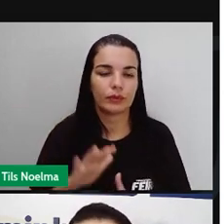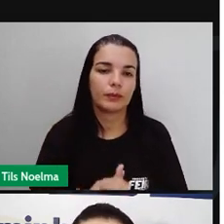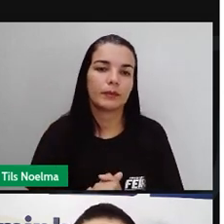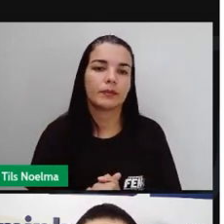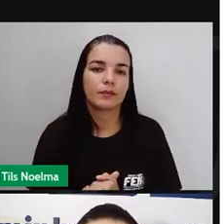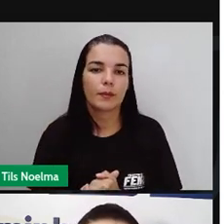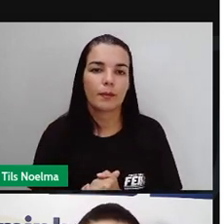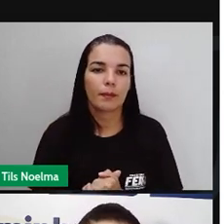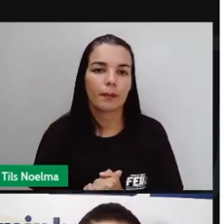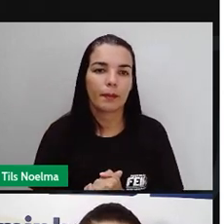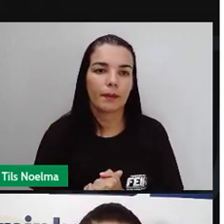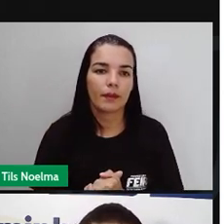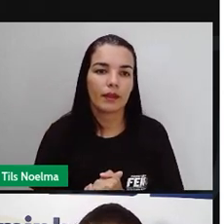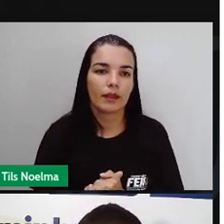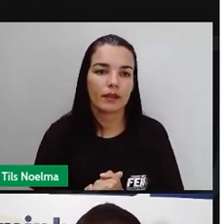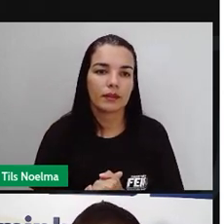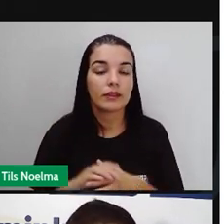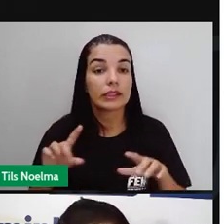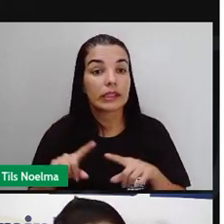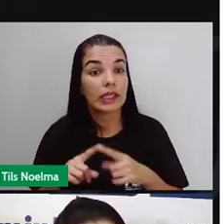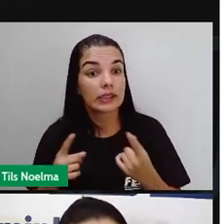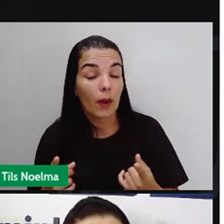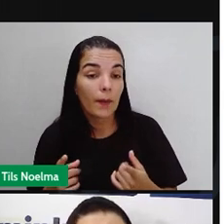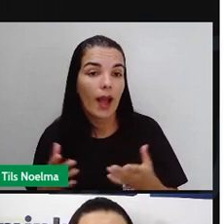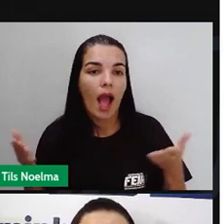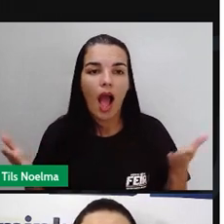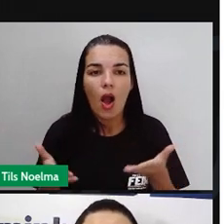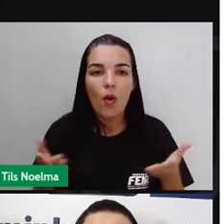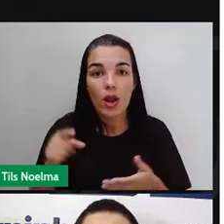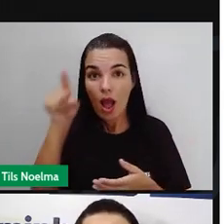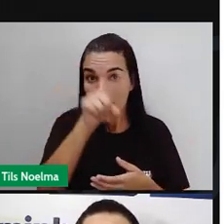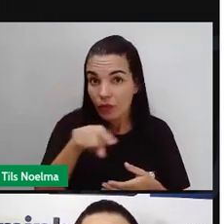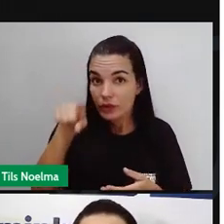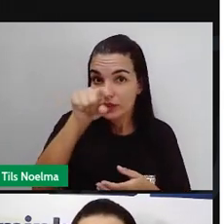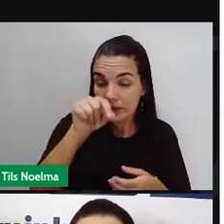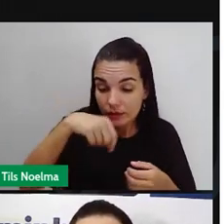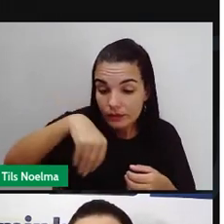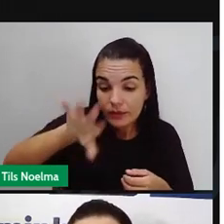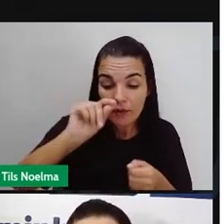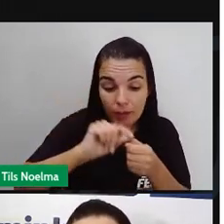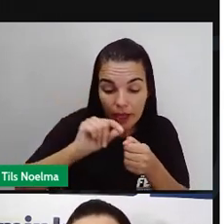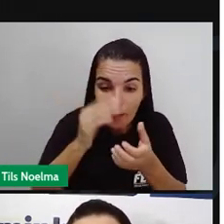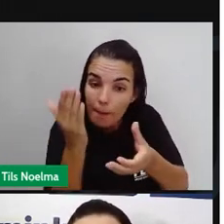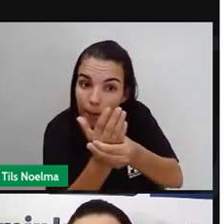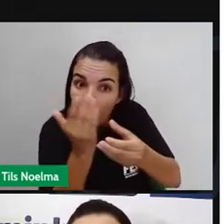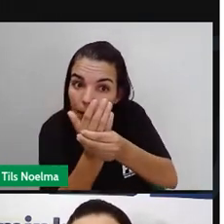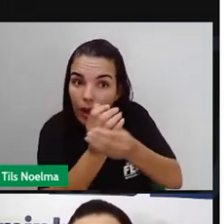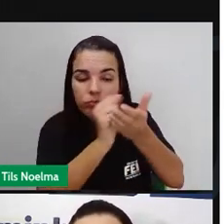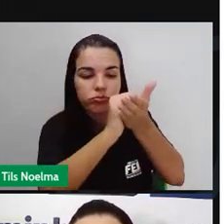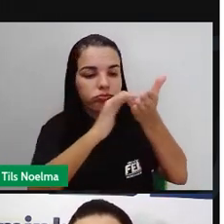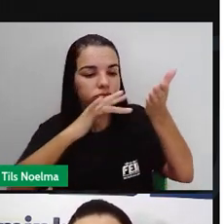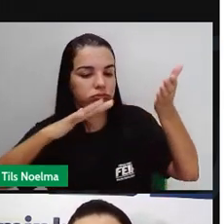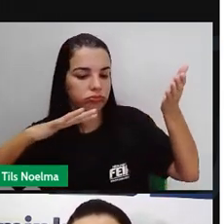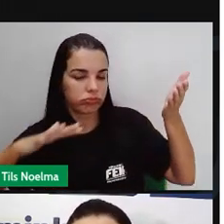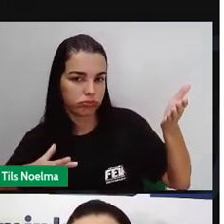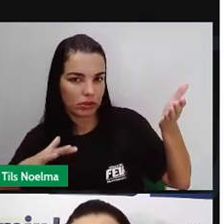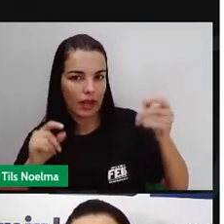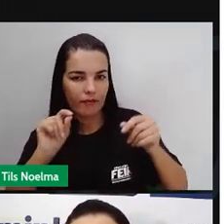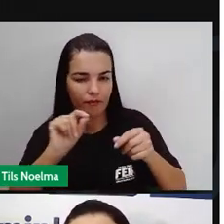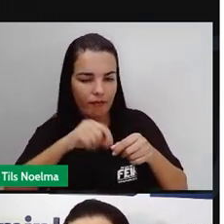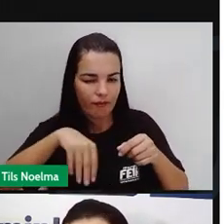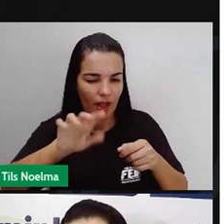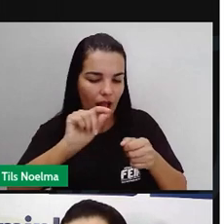mosquito, né, Aedes aegypti. Bom, agora vocês vão pegar o bloco de atividade de vocês, ler lá a parte de